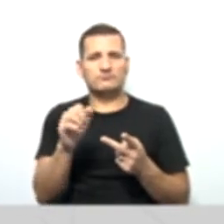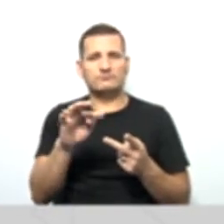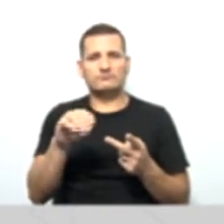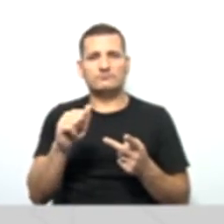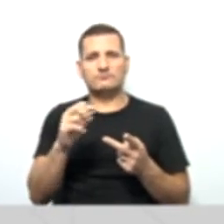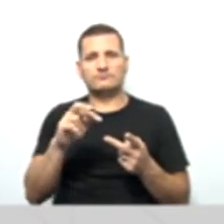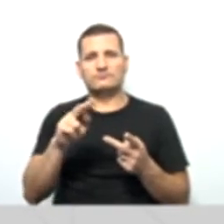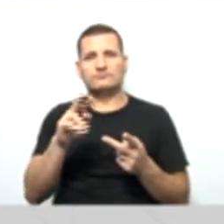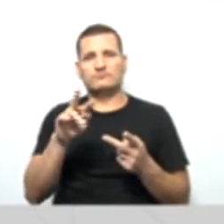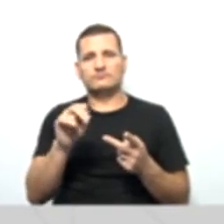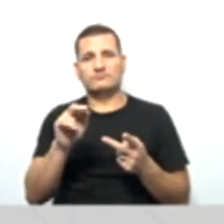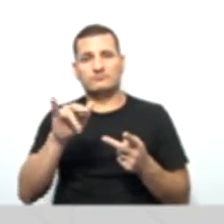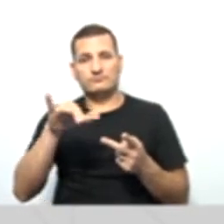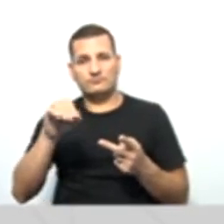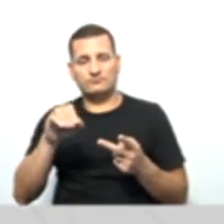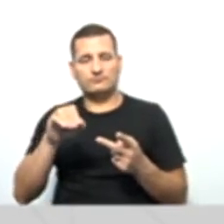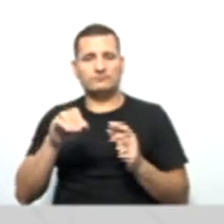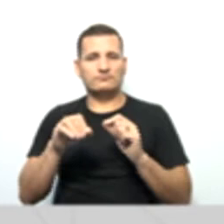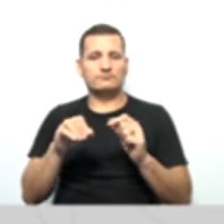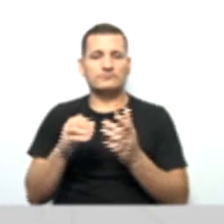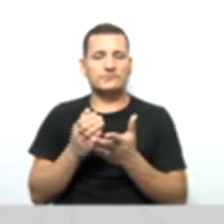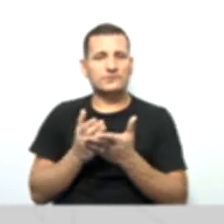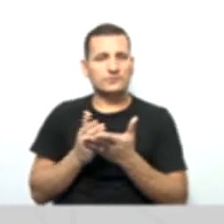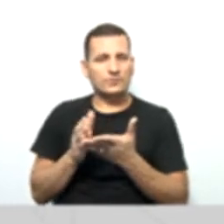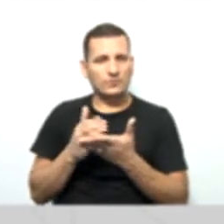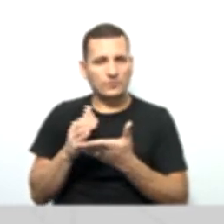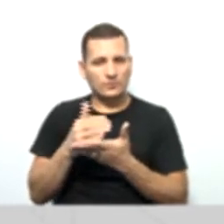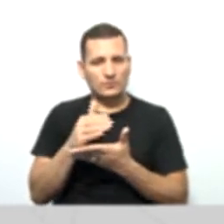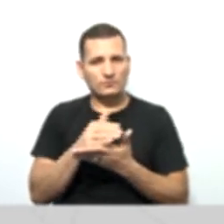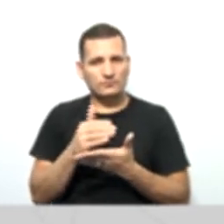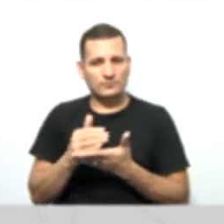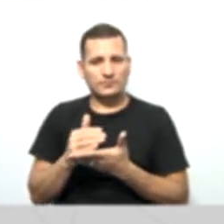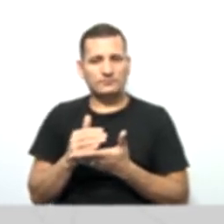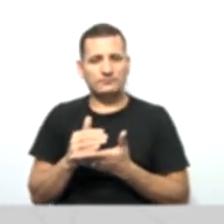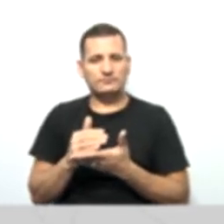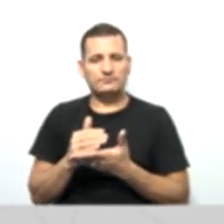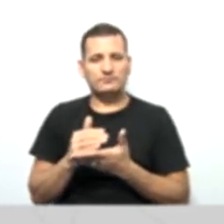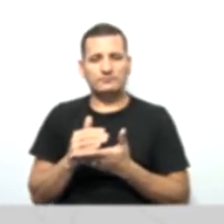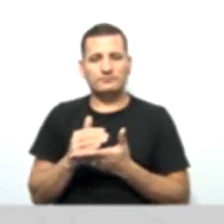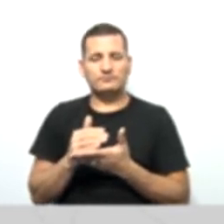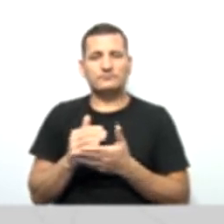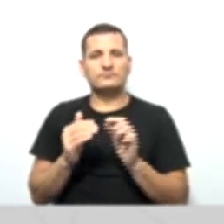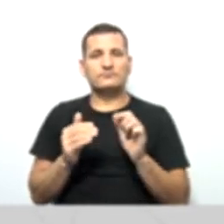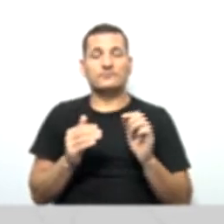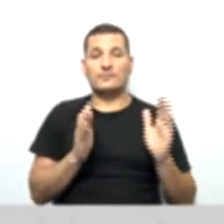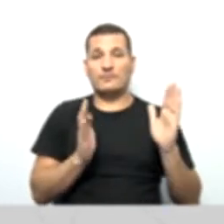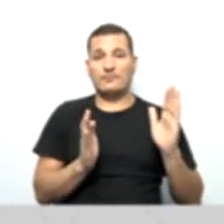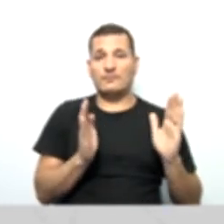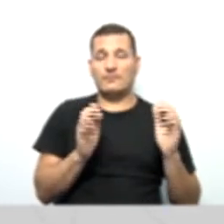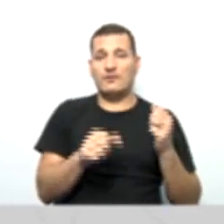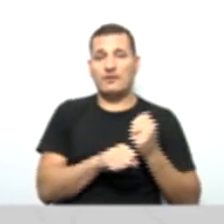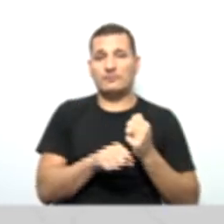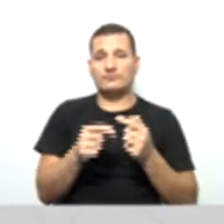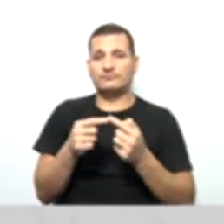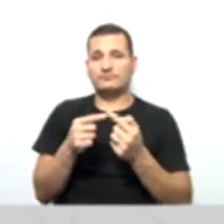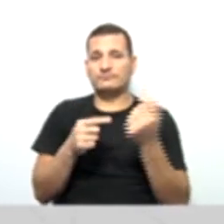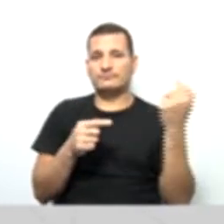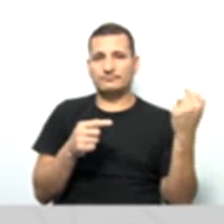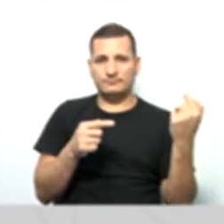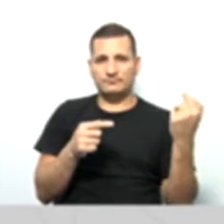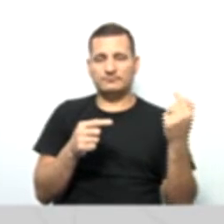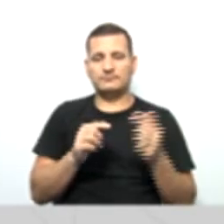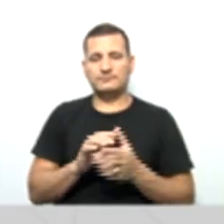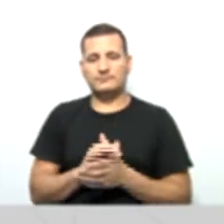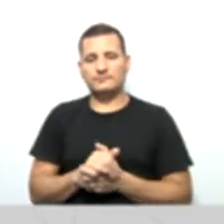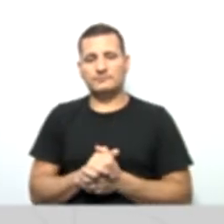o que? Com sobras dos exercícios anteriores, bem